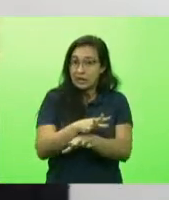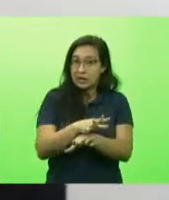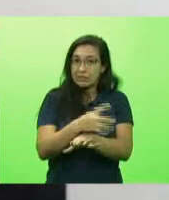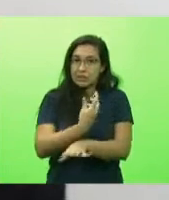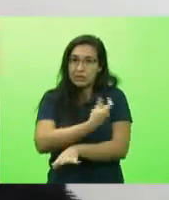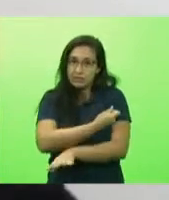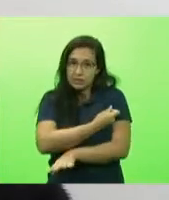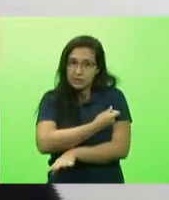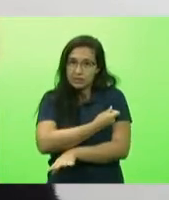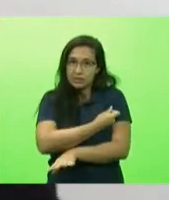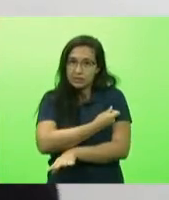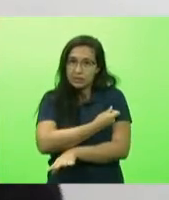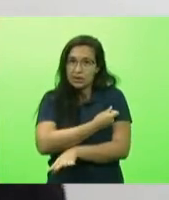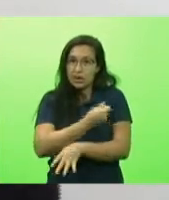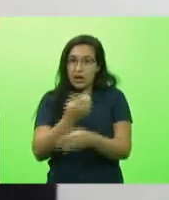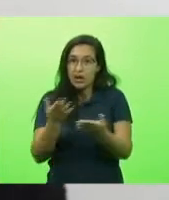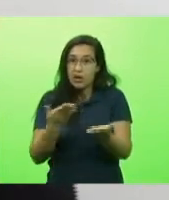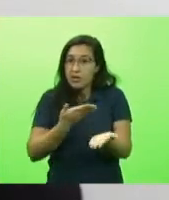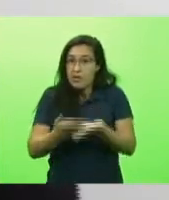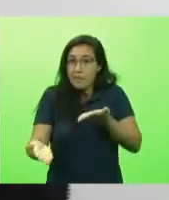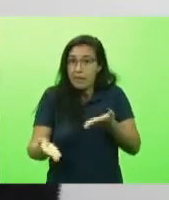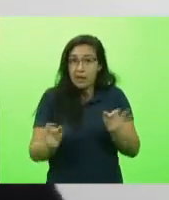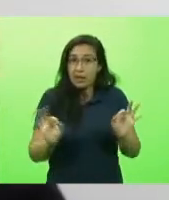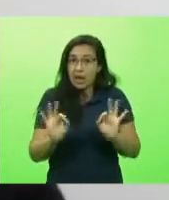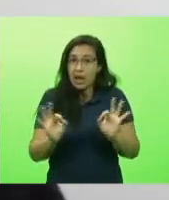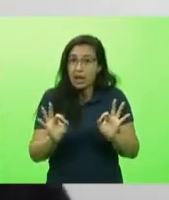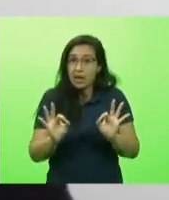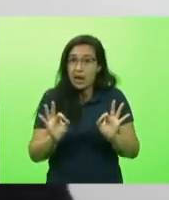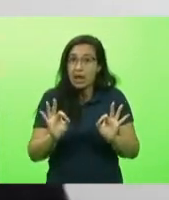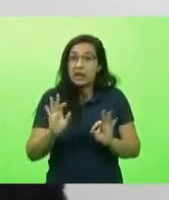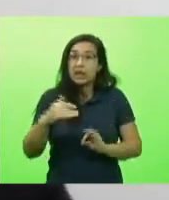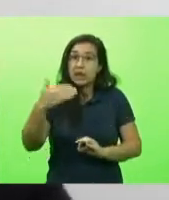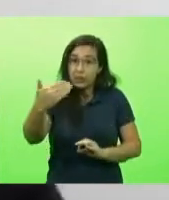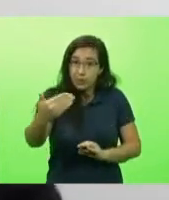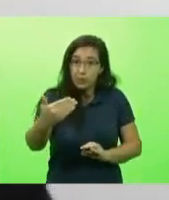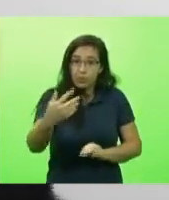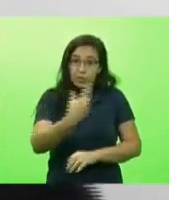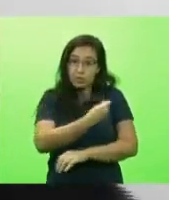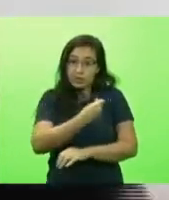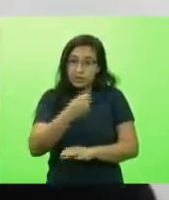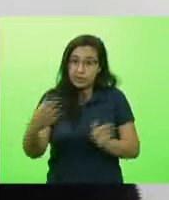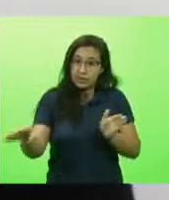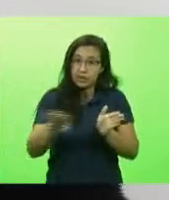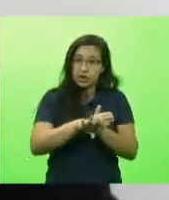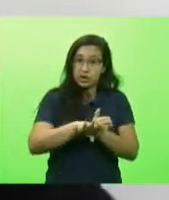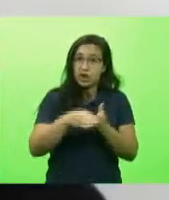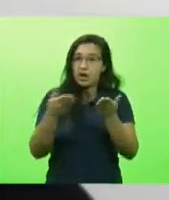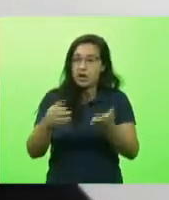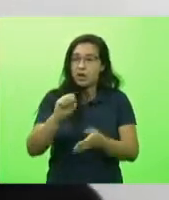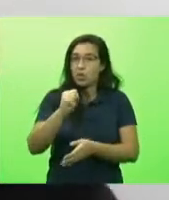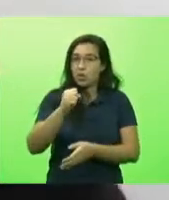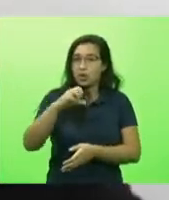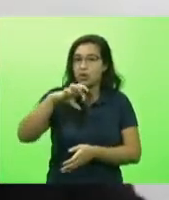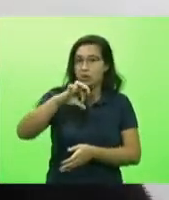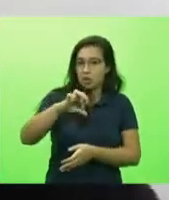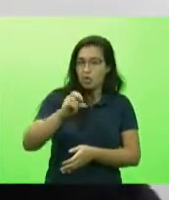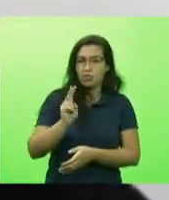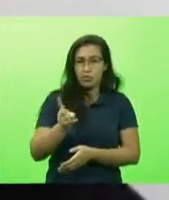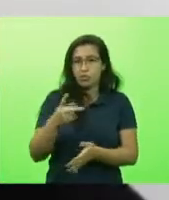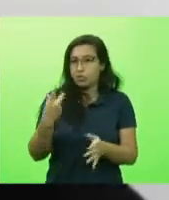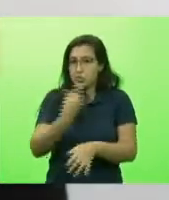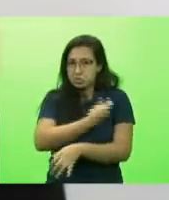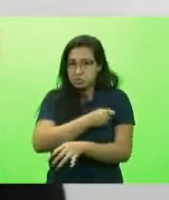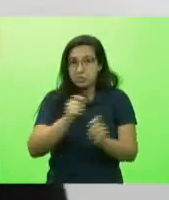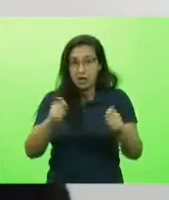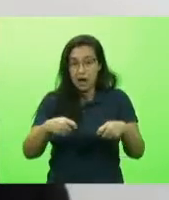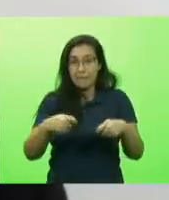ele não vai perder a vez na próxima remessa ficou alguém de 88 89 vai continuar tomando temos que